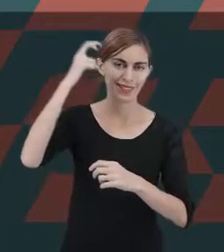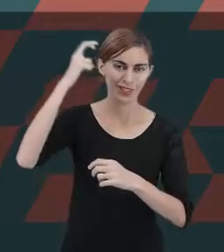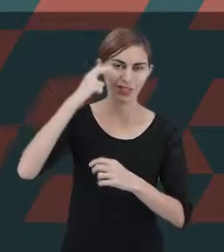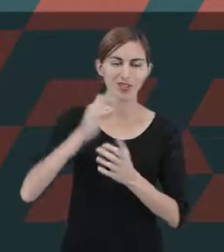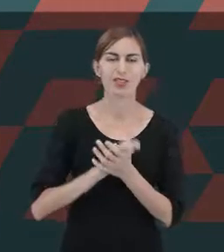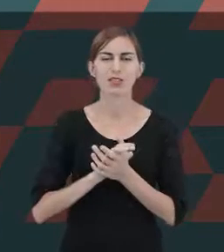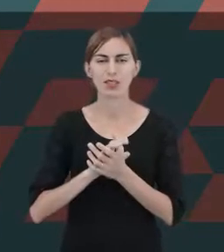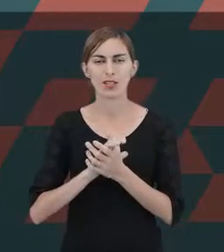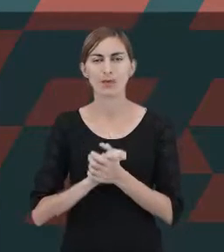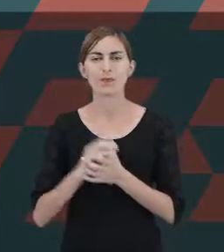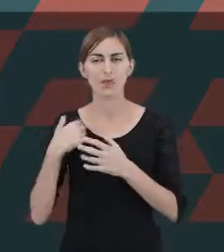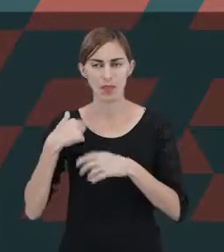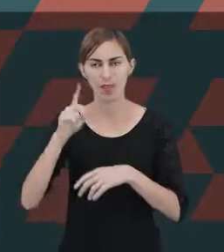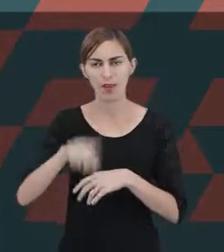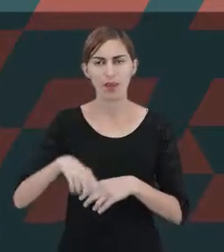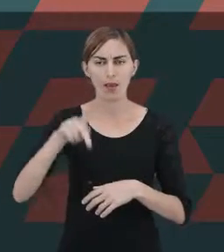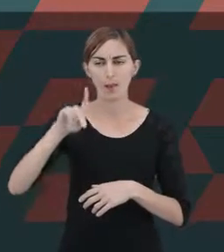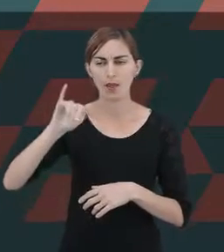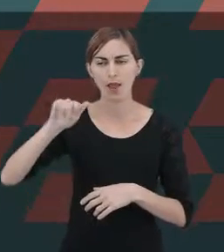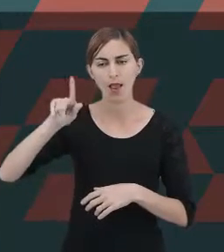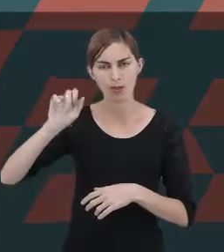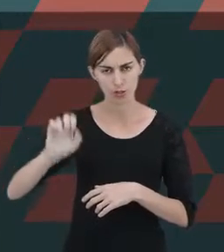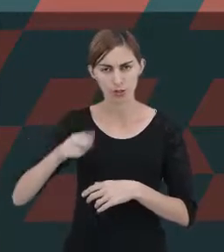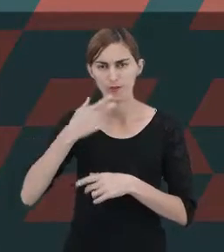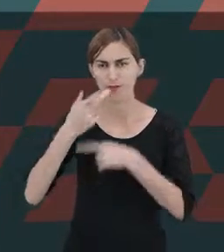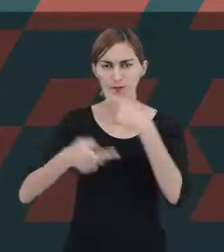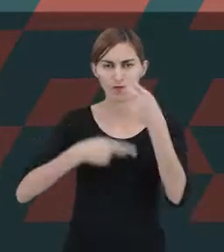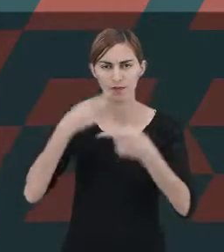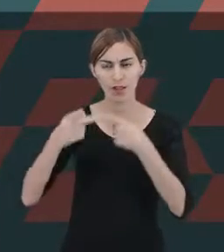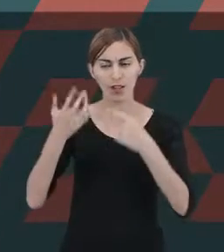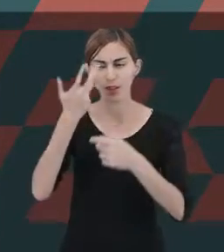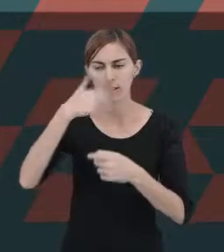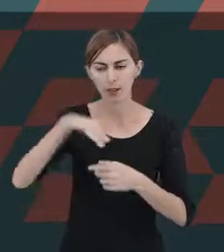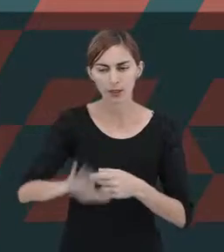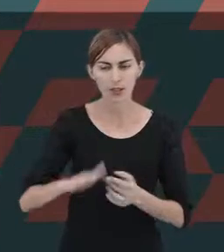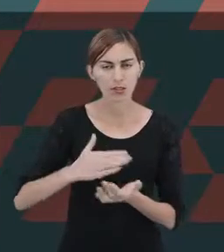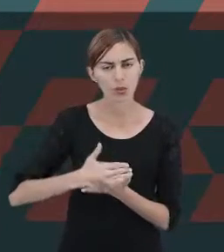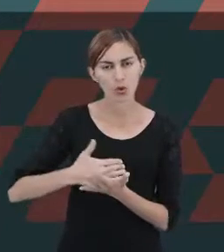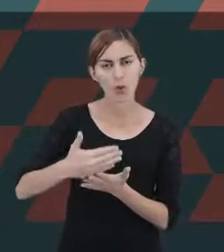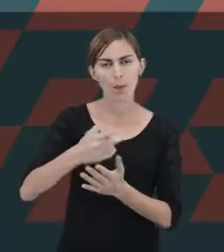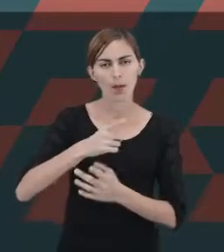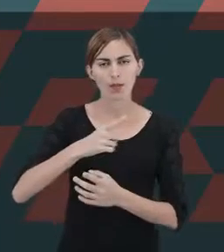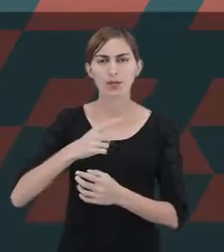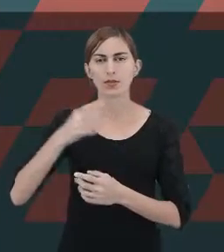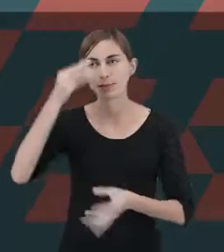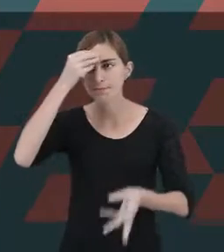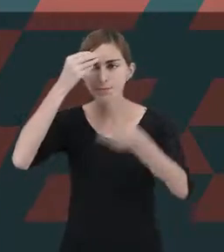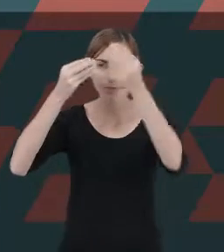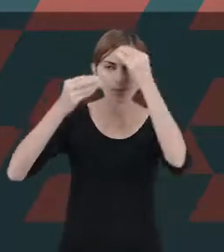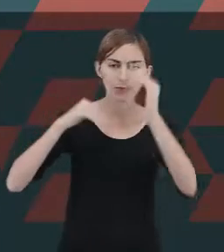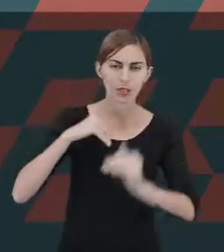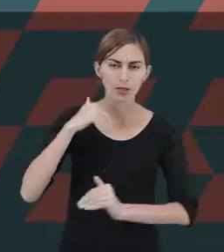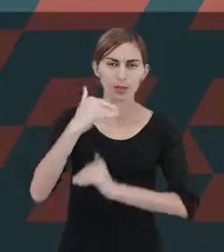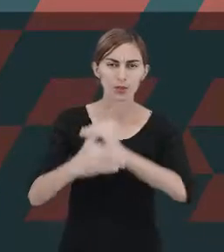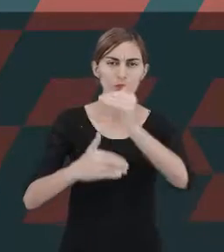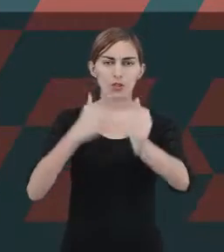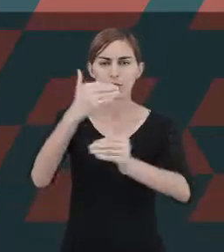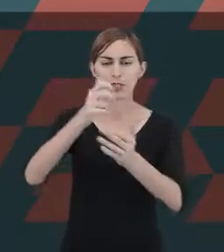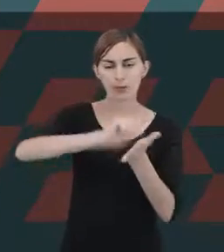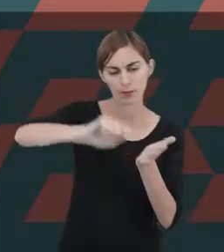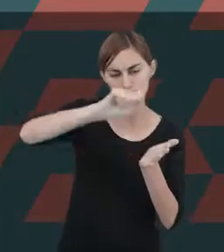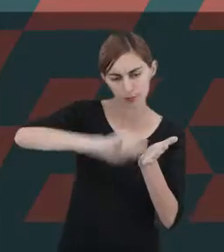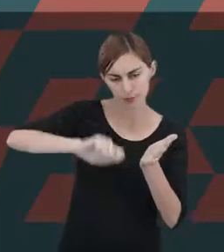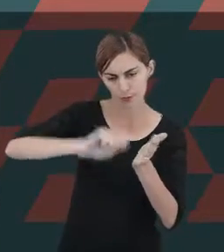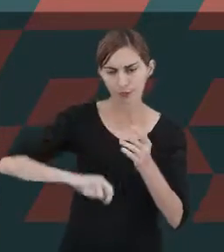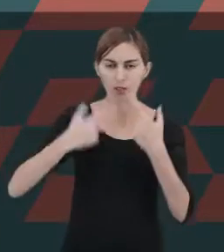nesse momento que Piaget diz que a criança começa a dominar os processos de escrita e